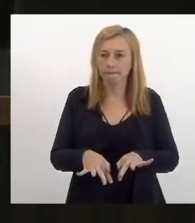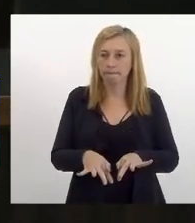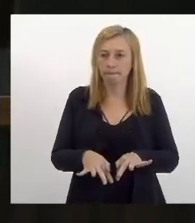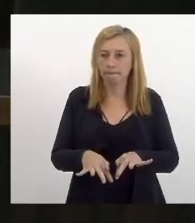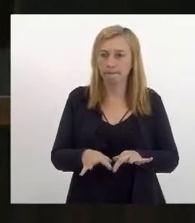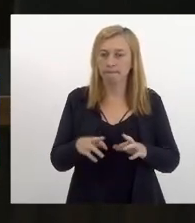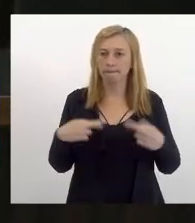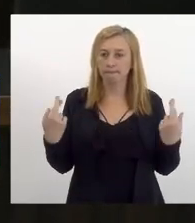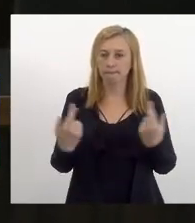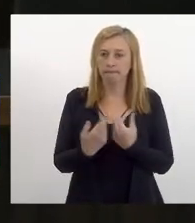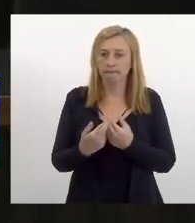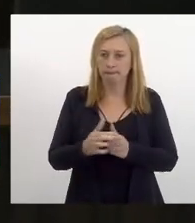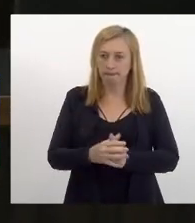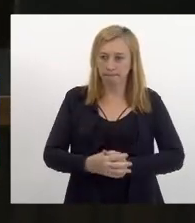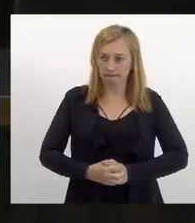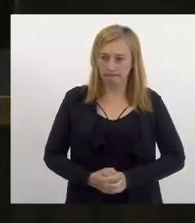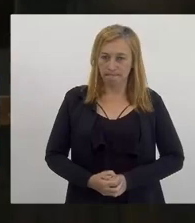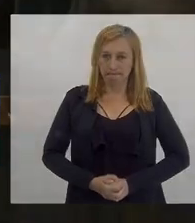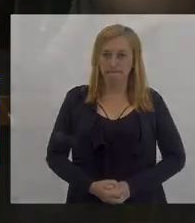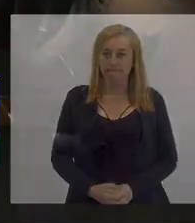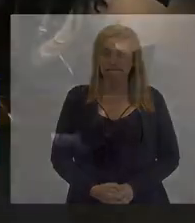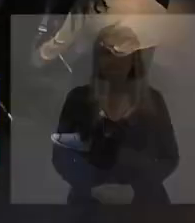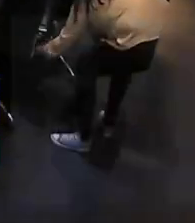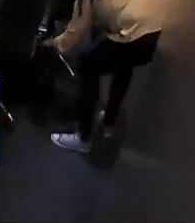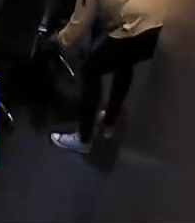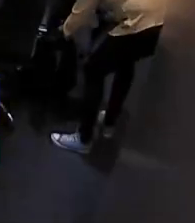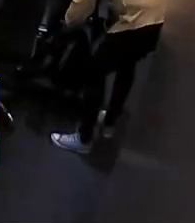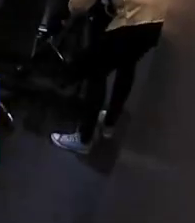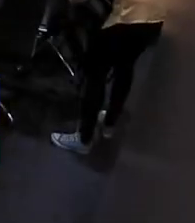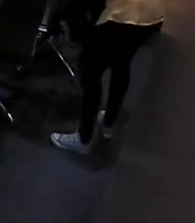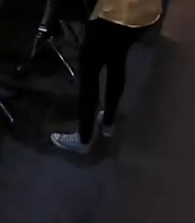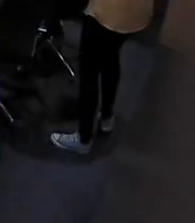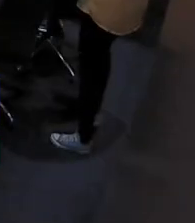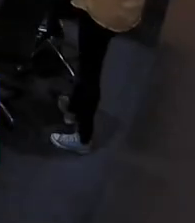a presente sessão a presidência o o o o Obrigado.